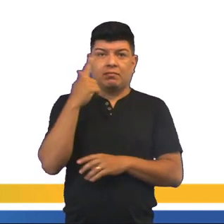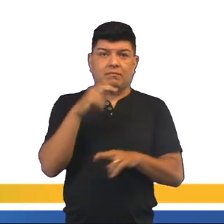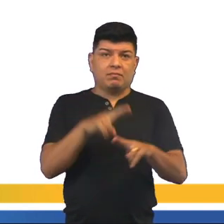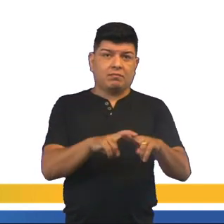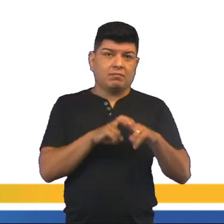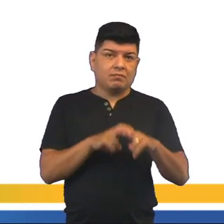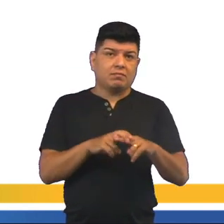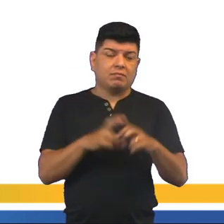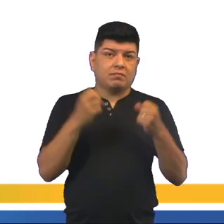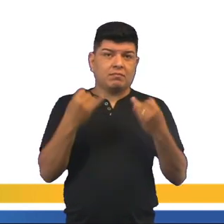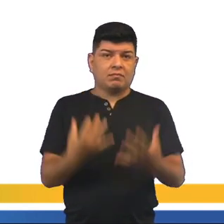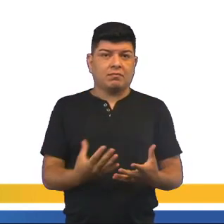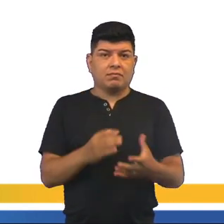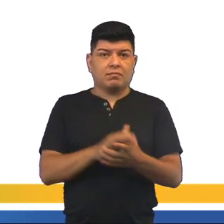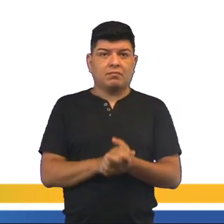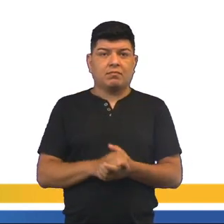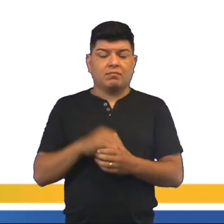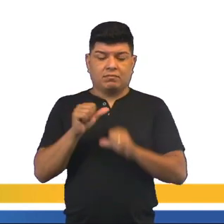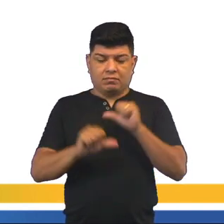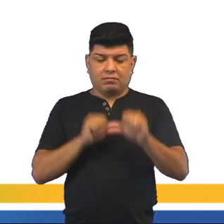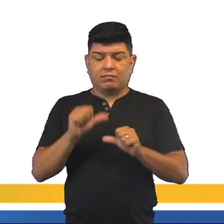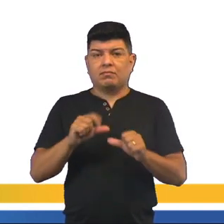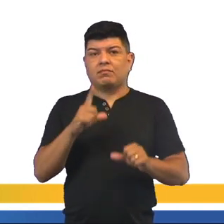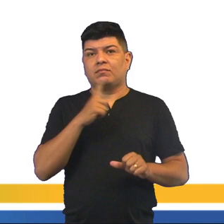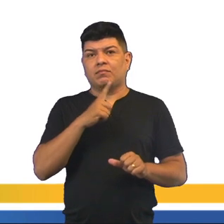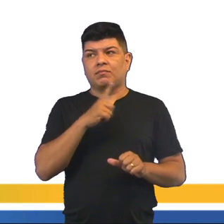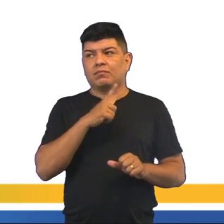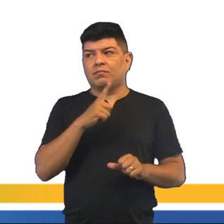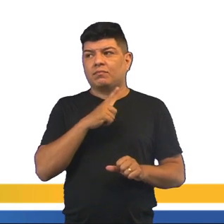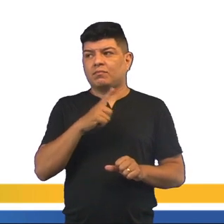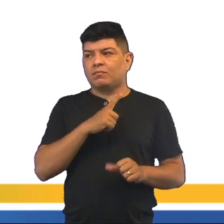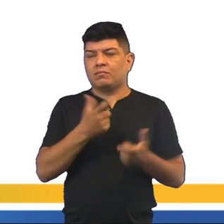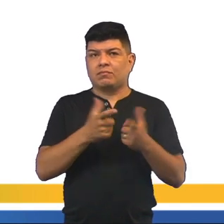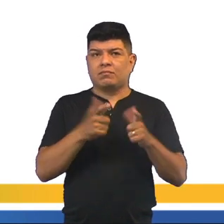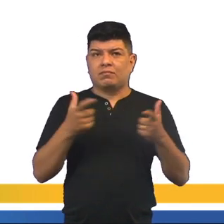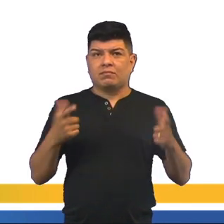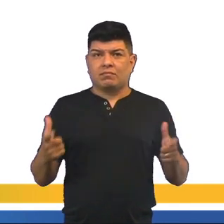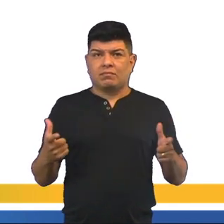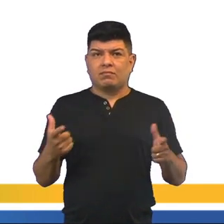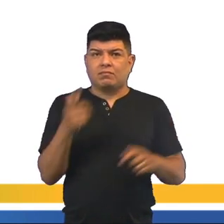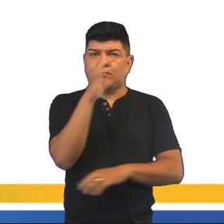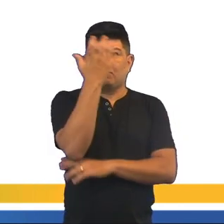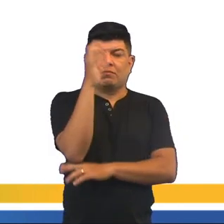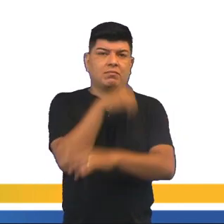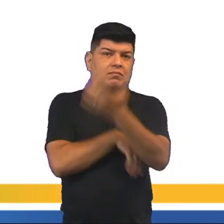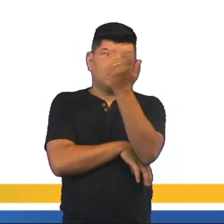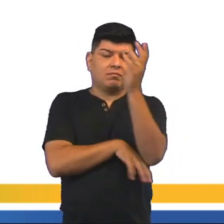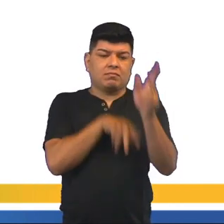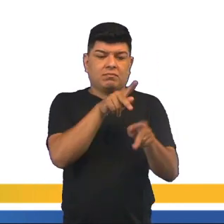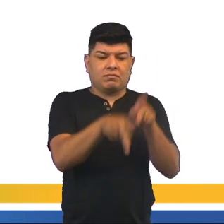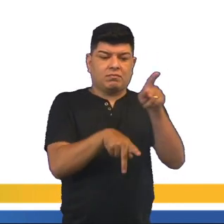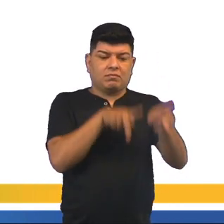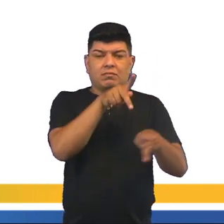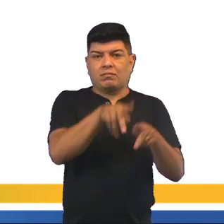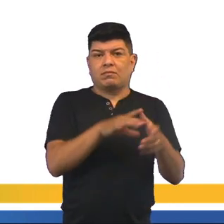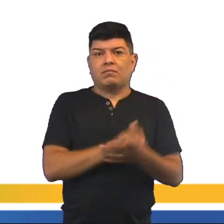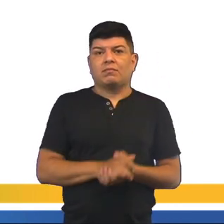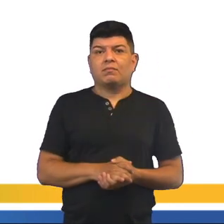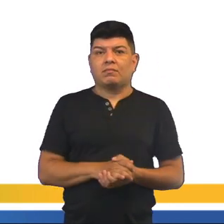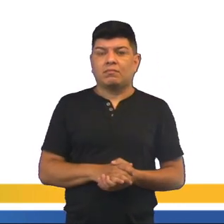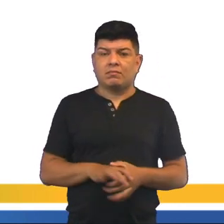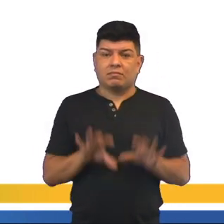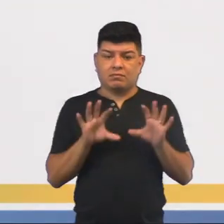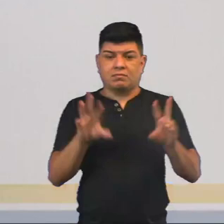demográfica vem falando sobre as mudanças que houveram no crescimento vegetativo da população.